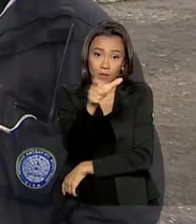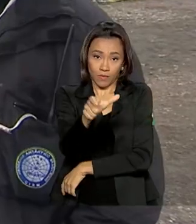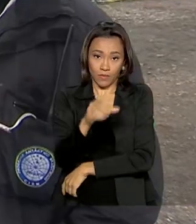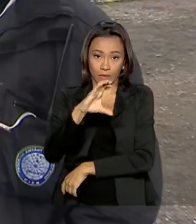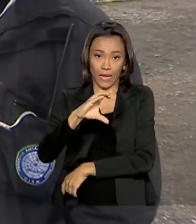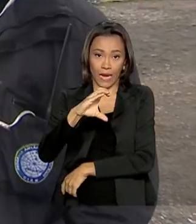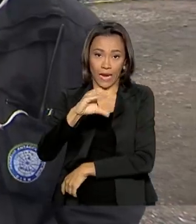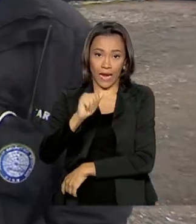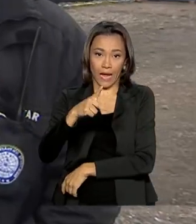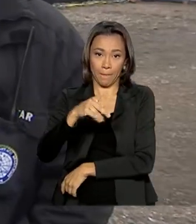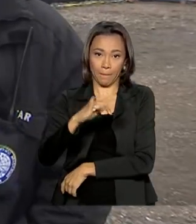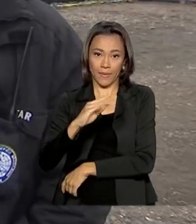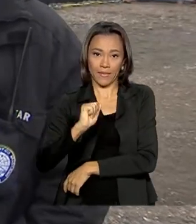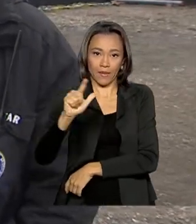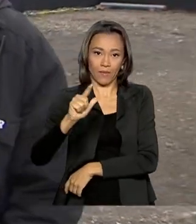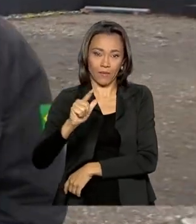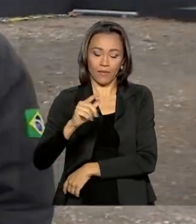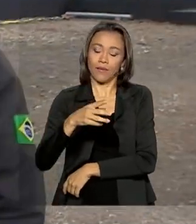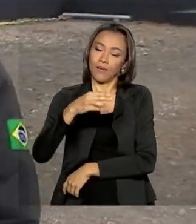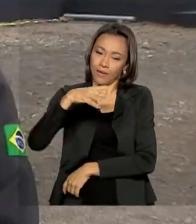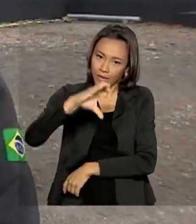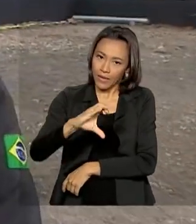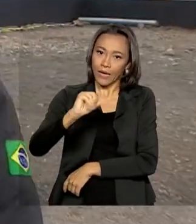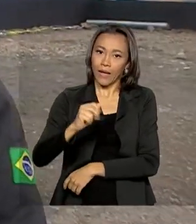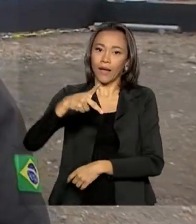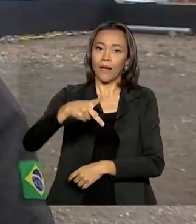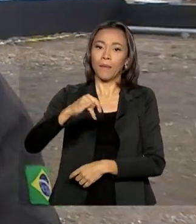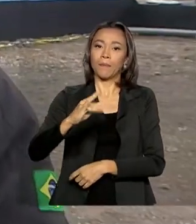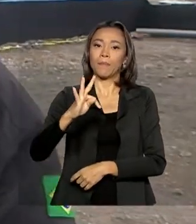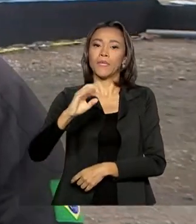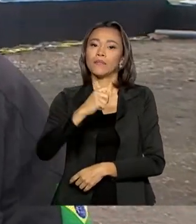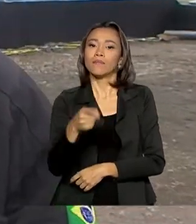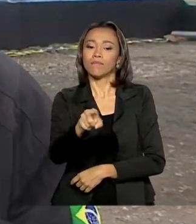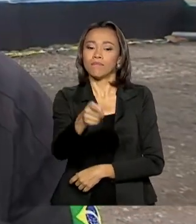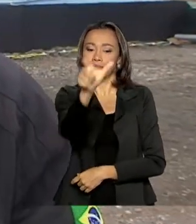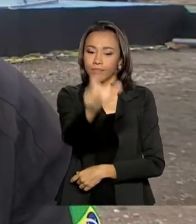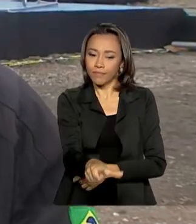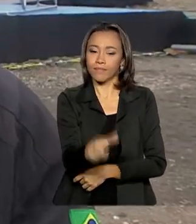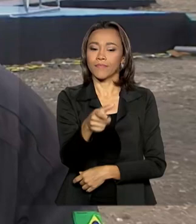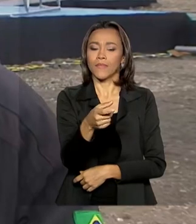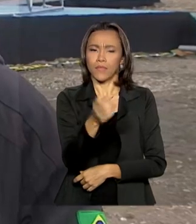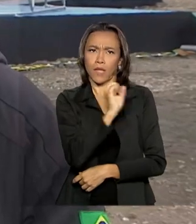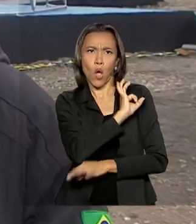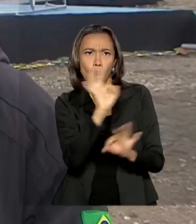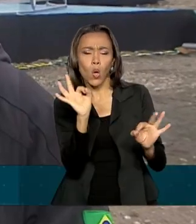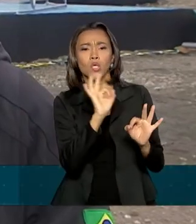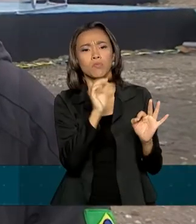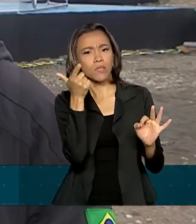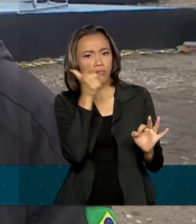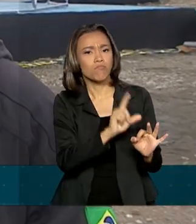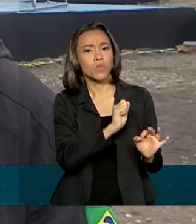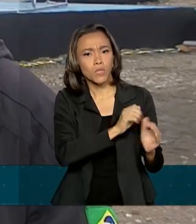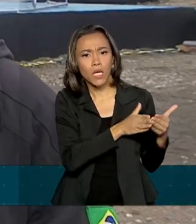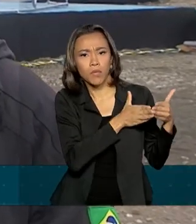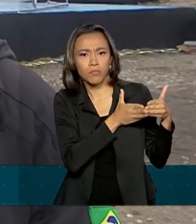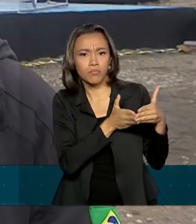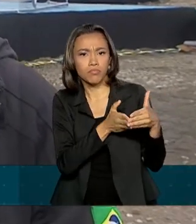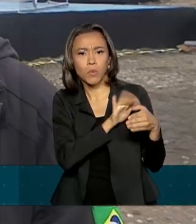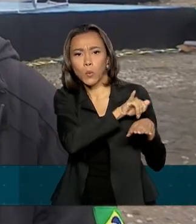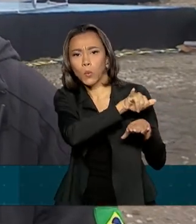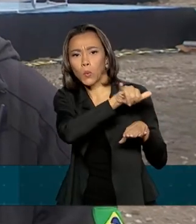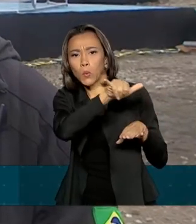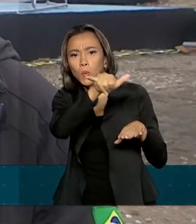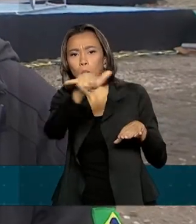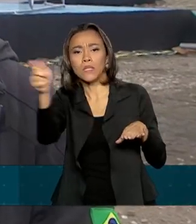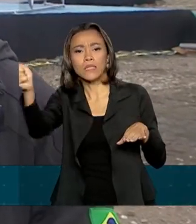hoje a janela está aberta. Sim, as condições permanecem favoráveis para fazer a travessia. E é o que deve acontecer aí na proximidade, logo